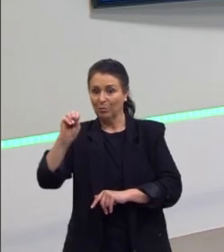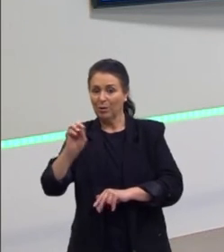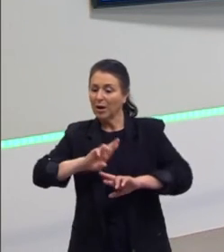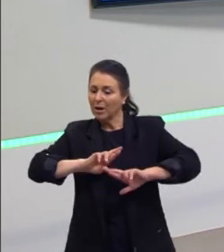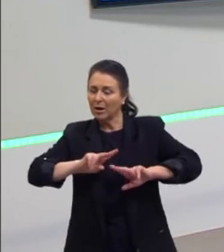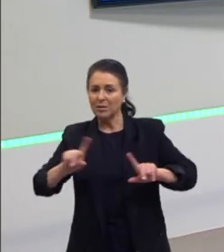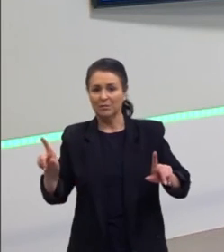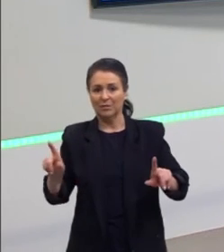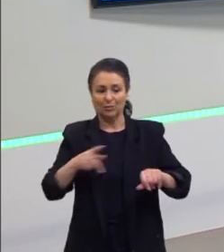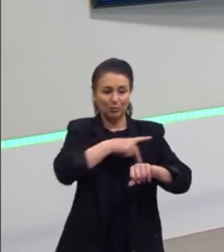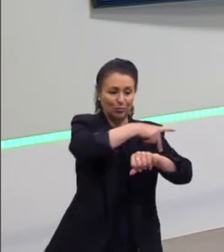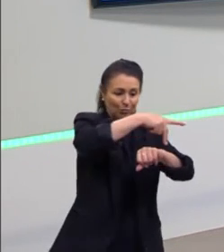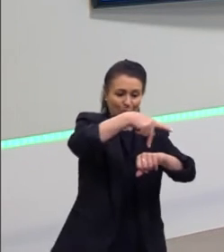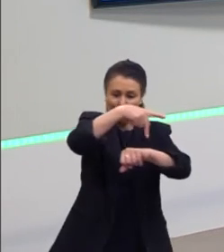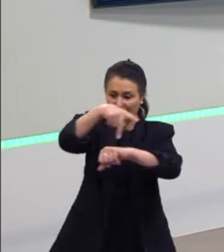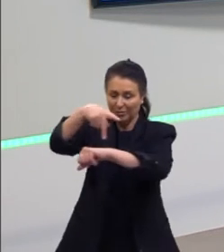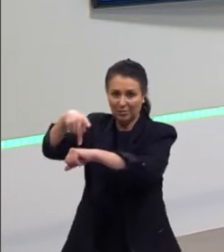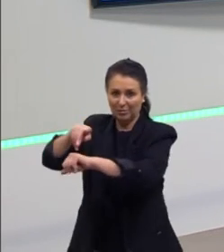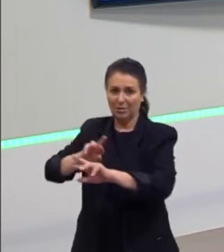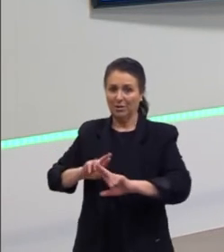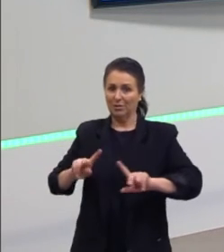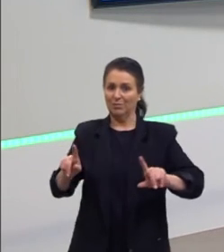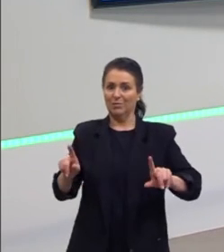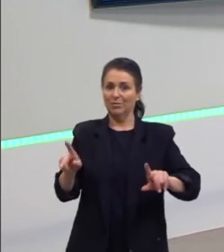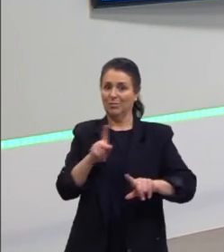na segunda aula, quando nós falamos